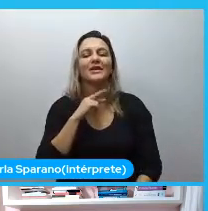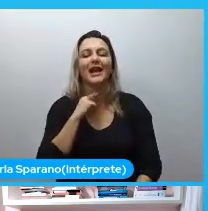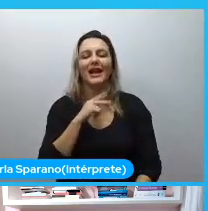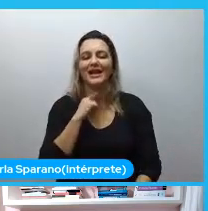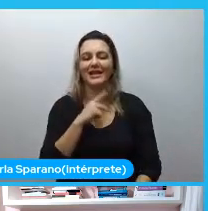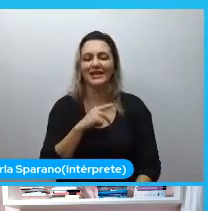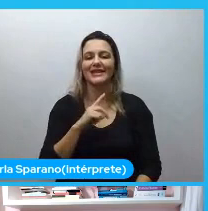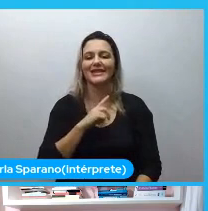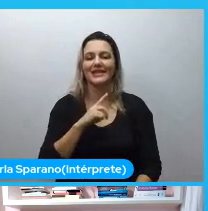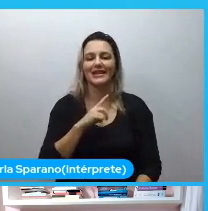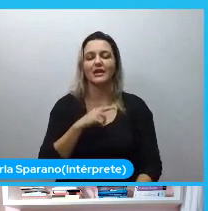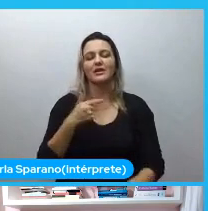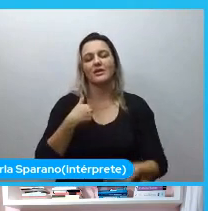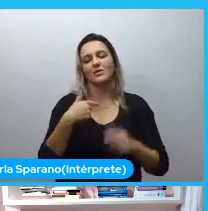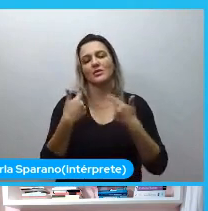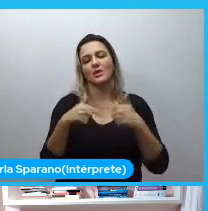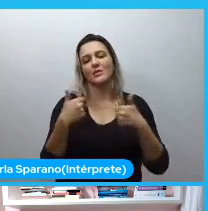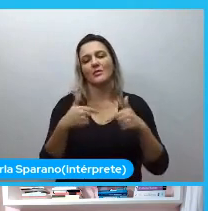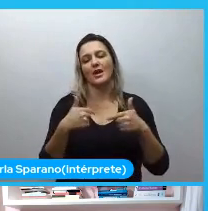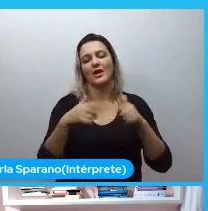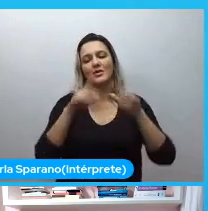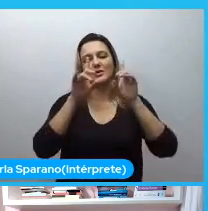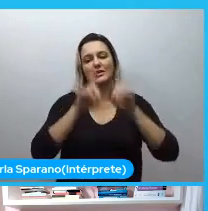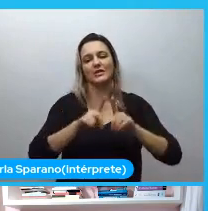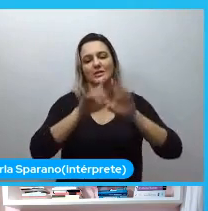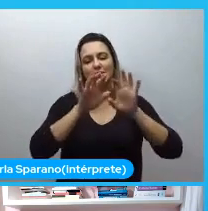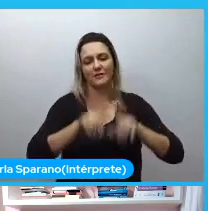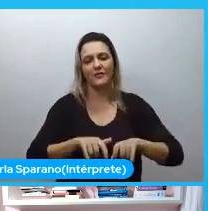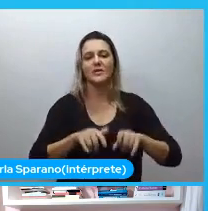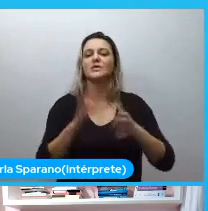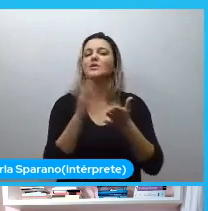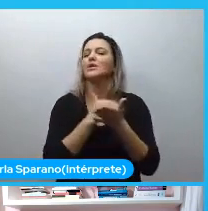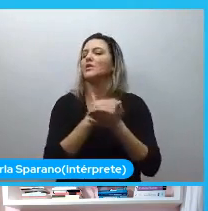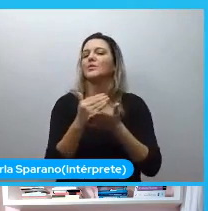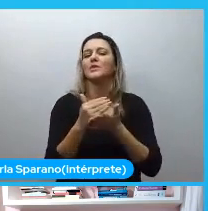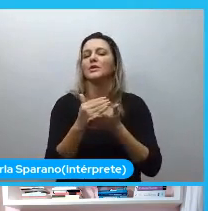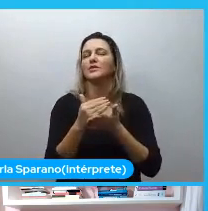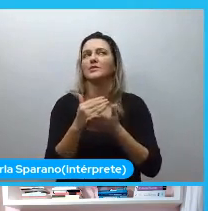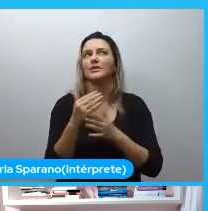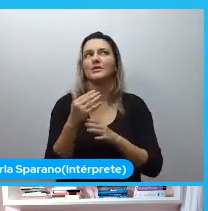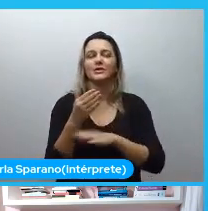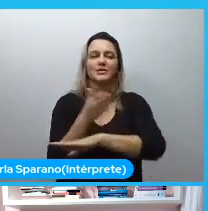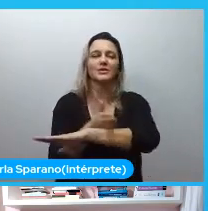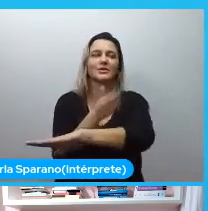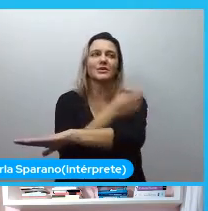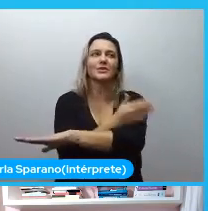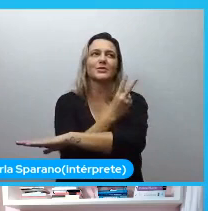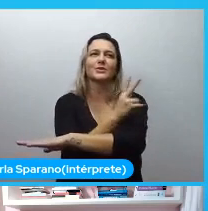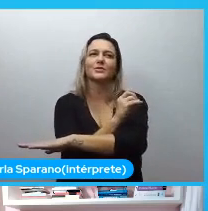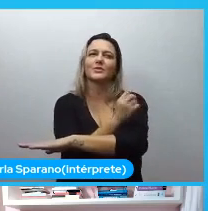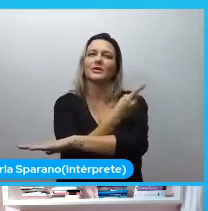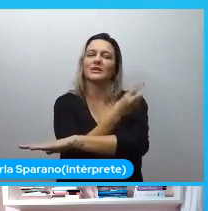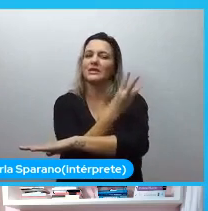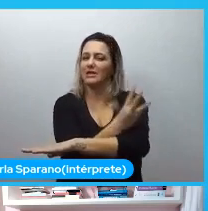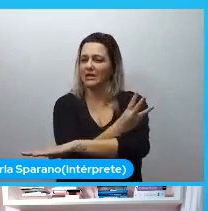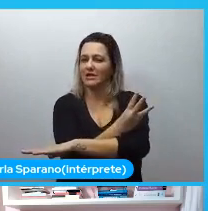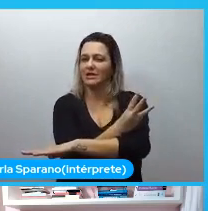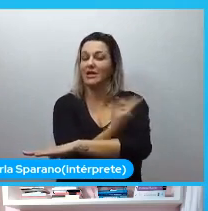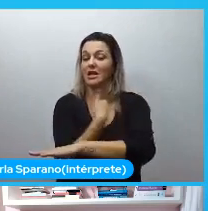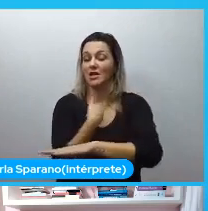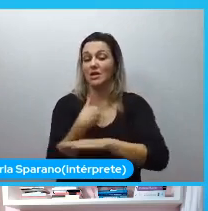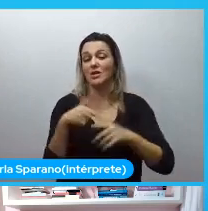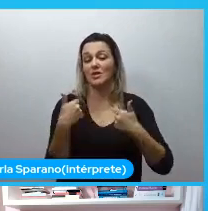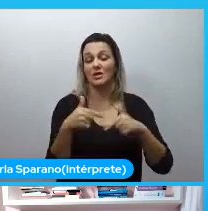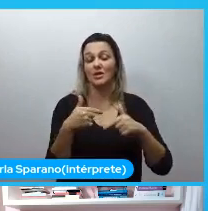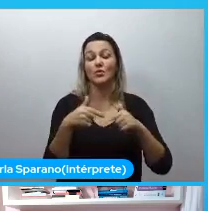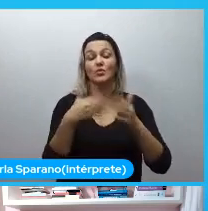Eu sou desenvolvedora. E tudo começou ali por volta de, talvez, 2013. Eu fiz o técnico em